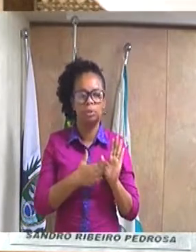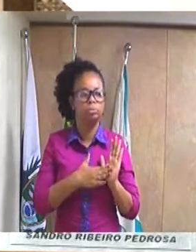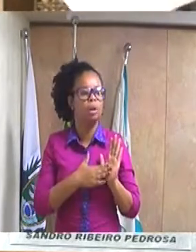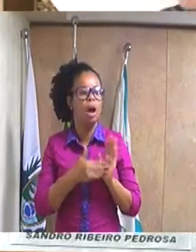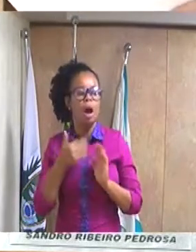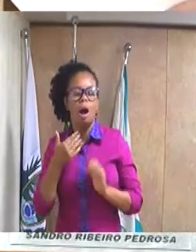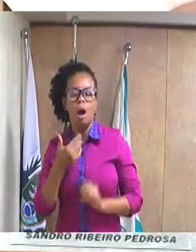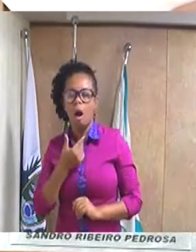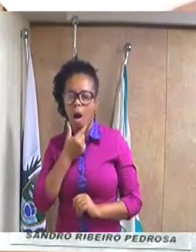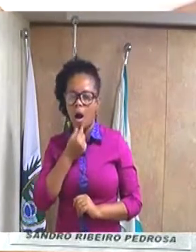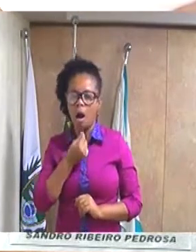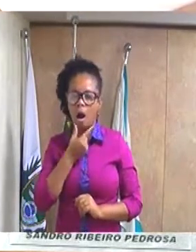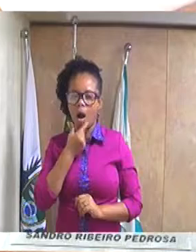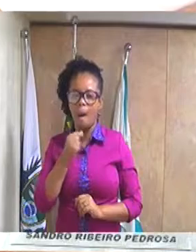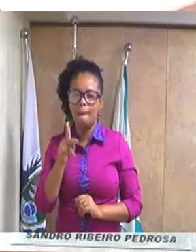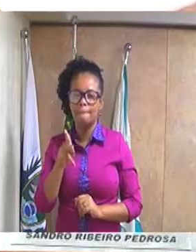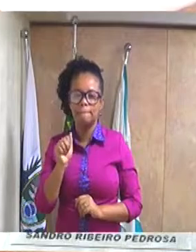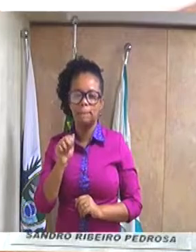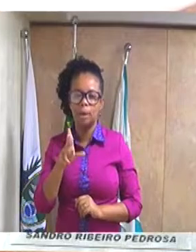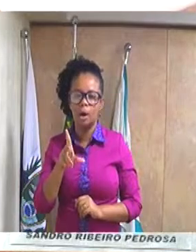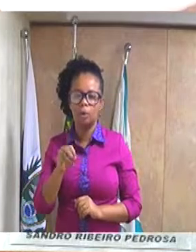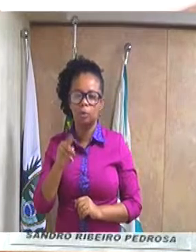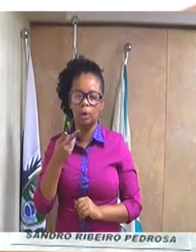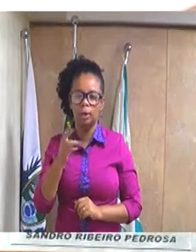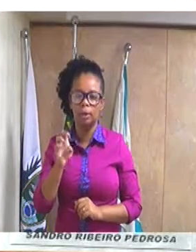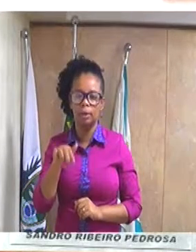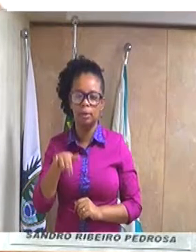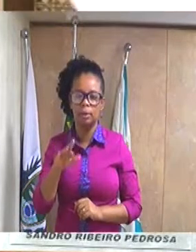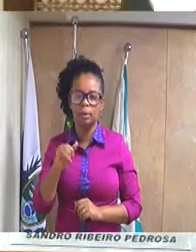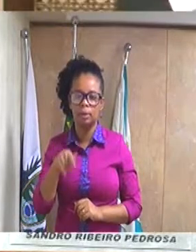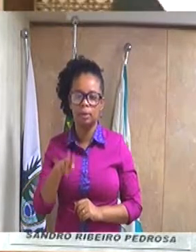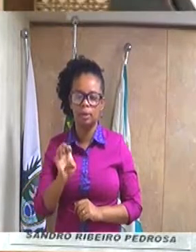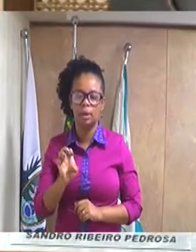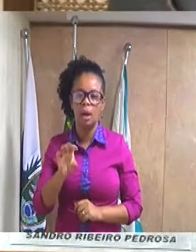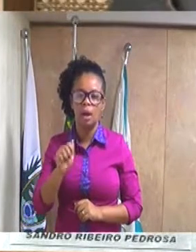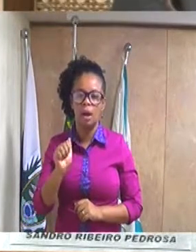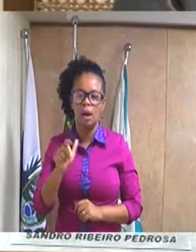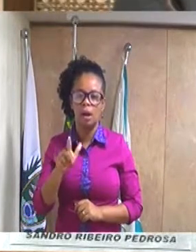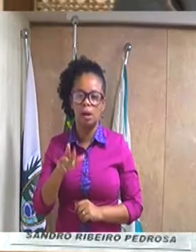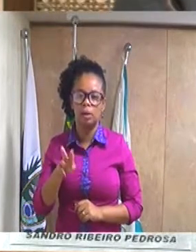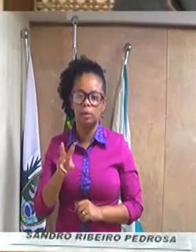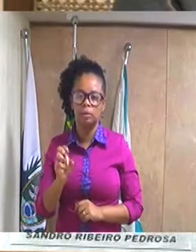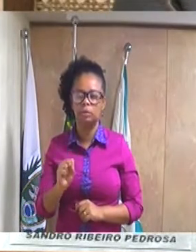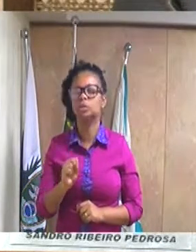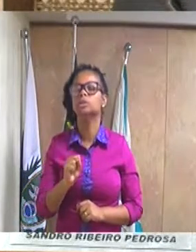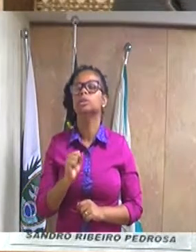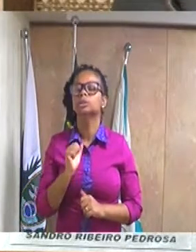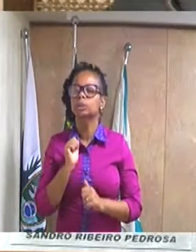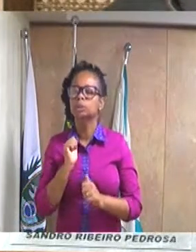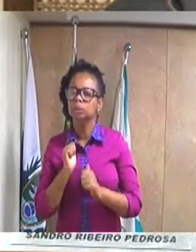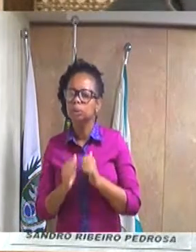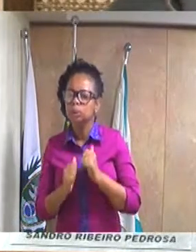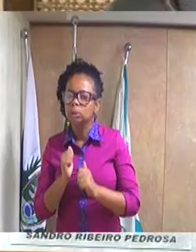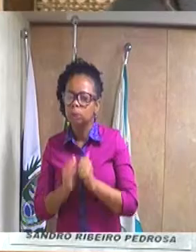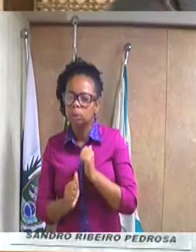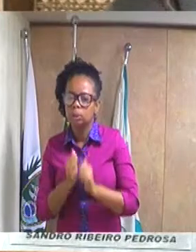ao ilustríssimo senhor Paulo Henrique Correia da Silva Alves, atleta de crossfit, cuja